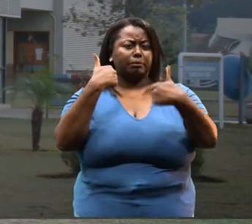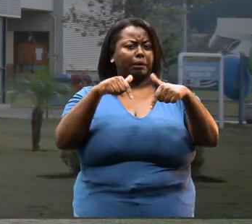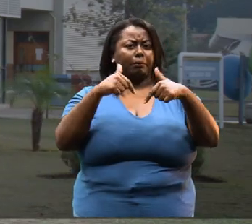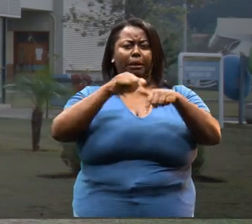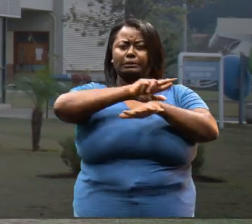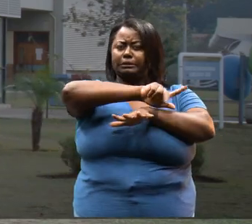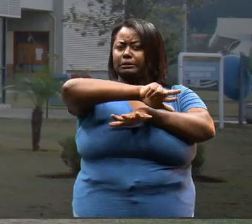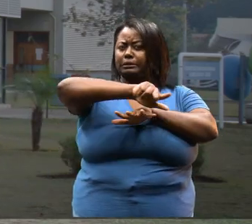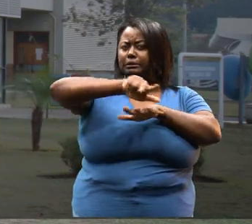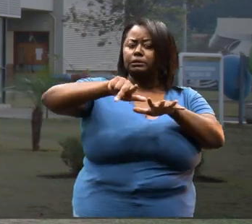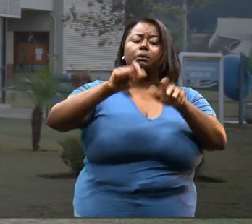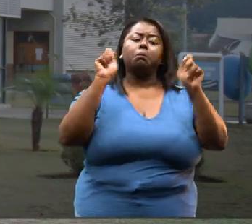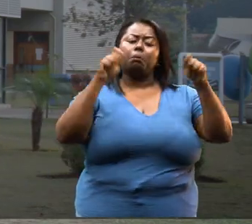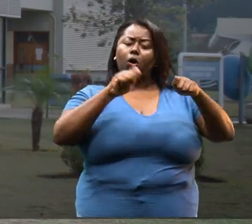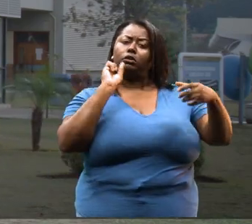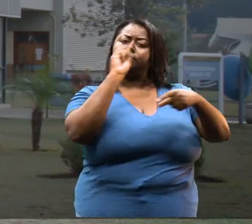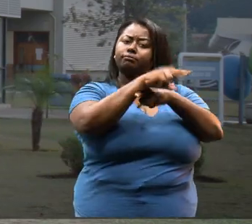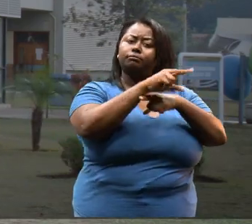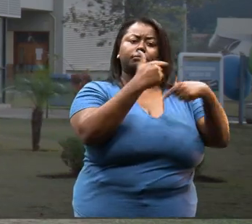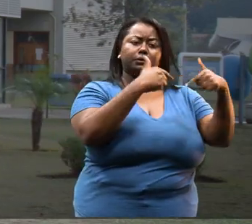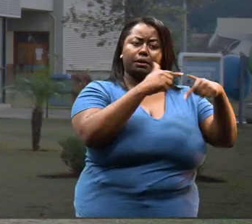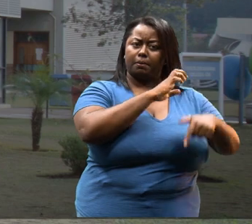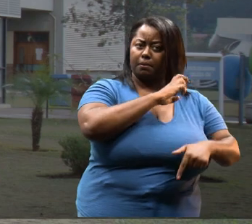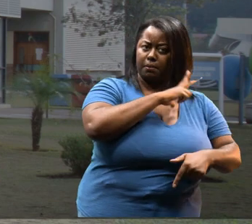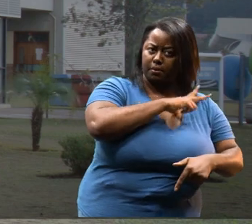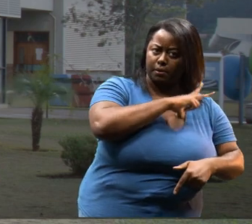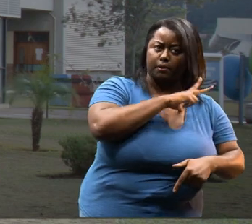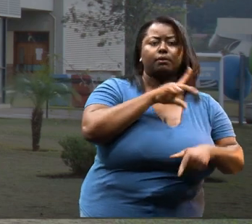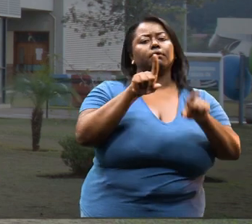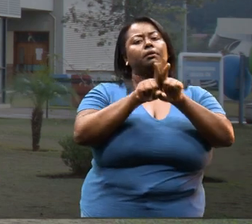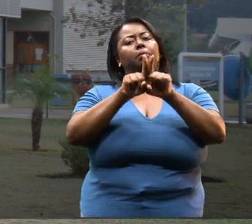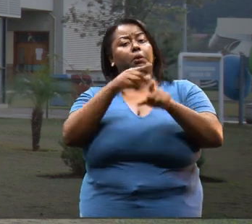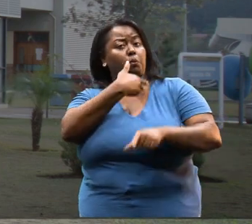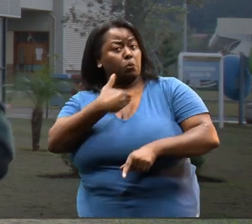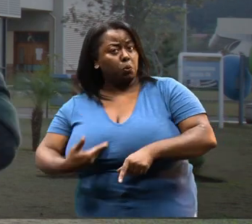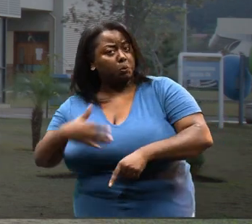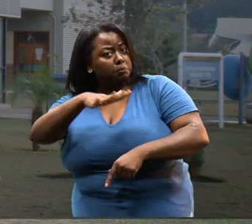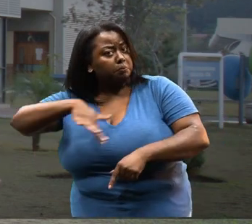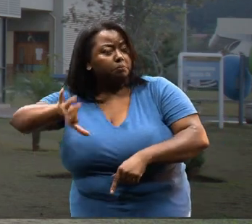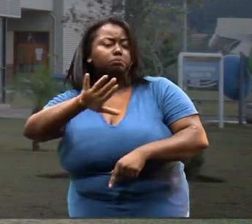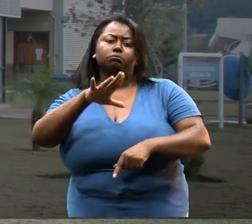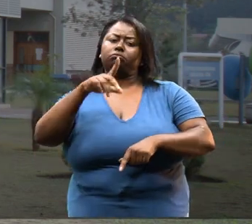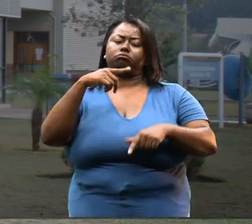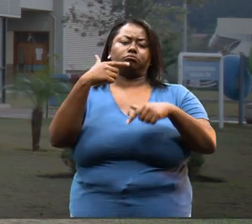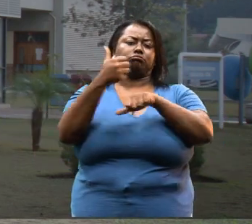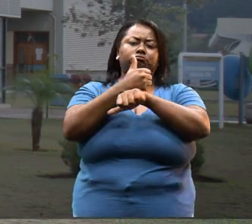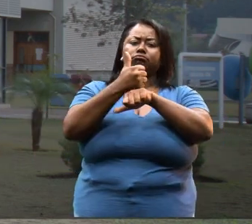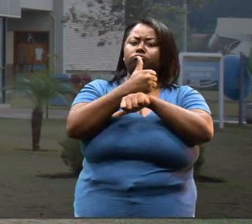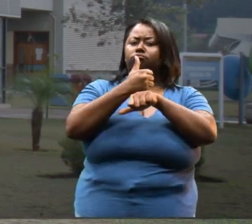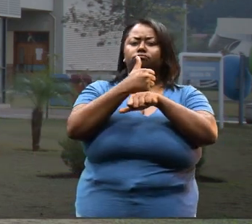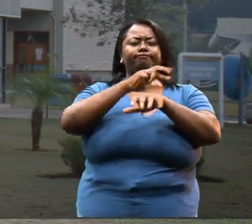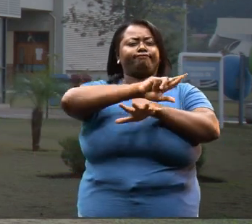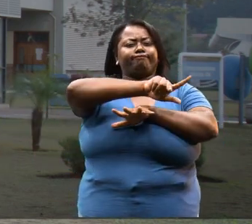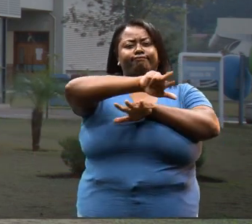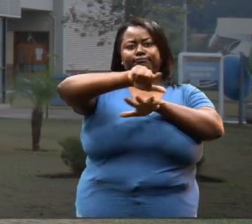amplo, ele pode atuar dentro do setor privado, do setor público e em diferentes posições.